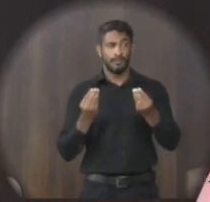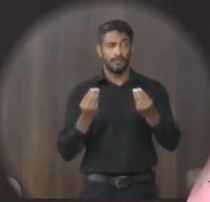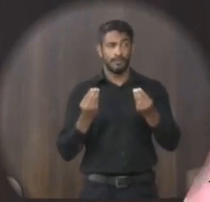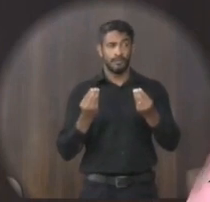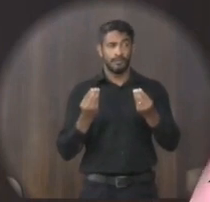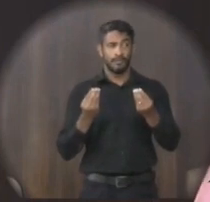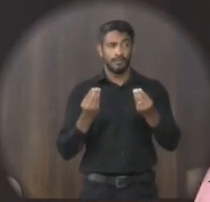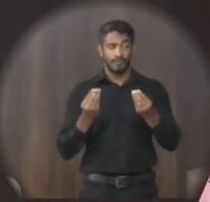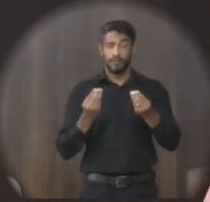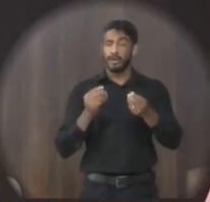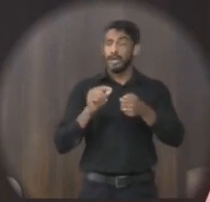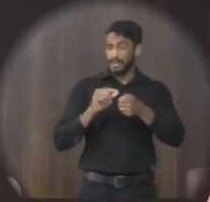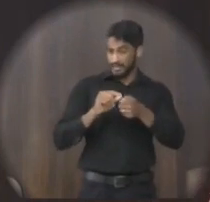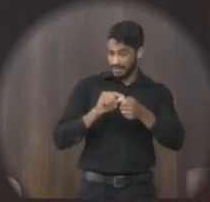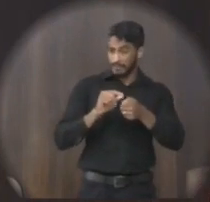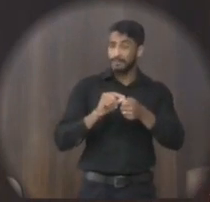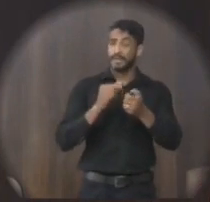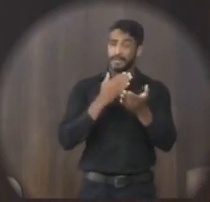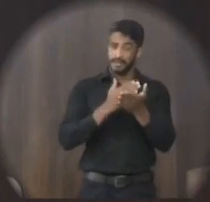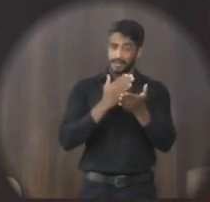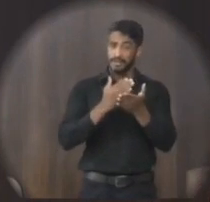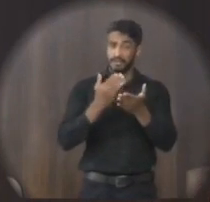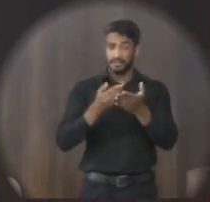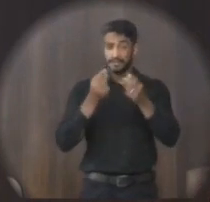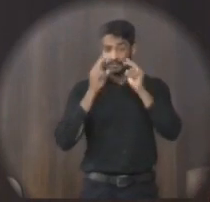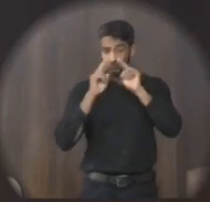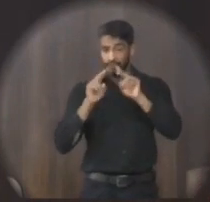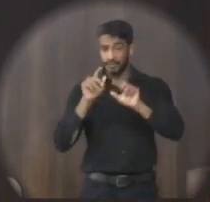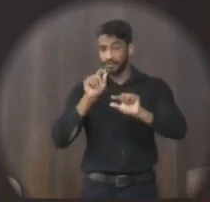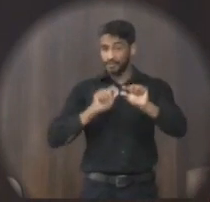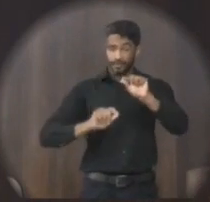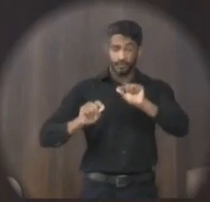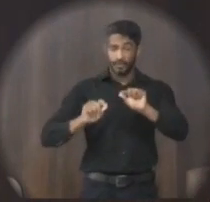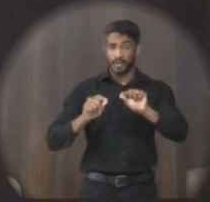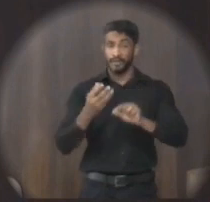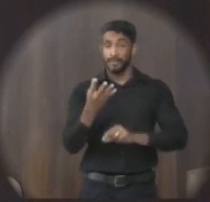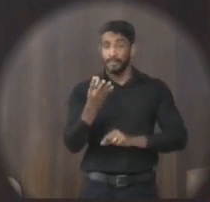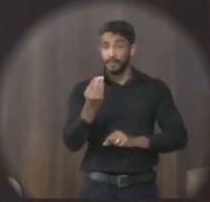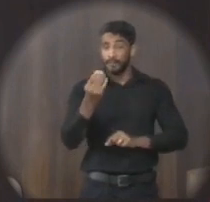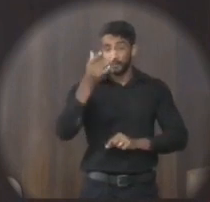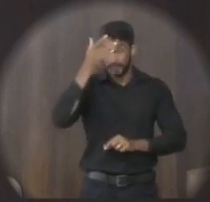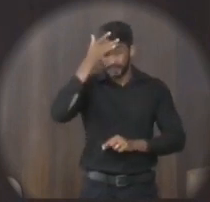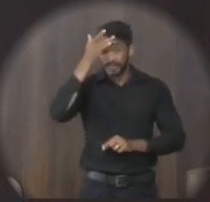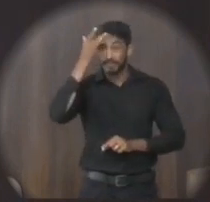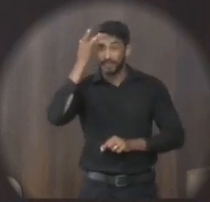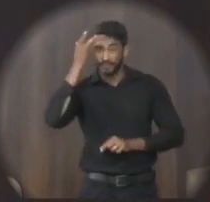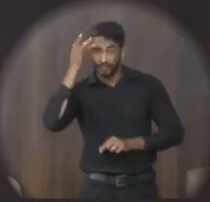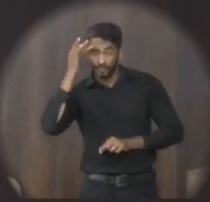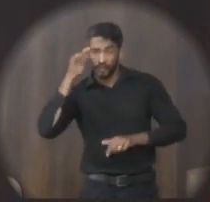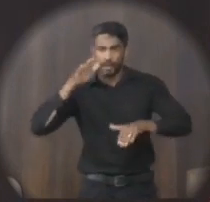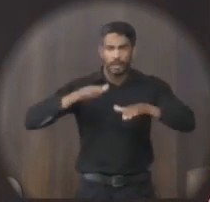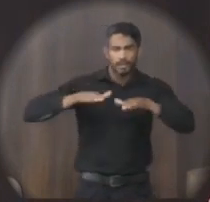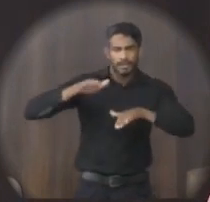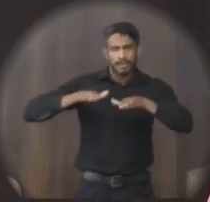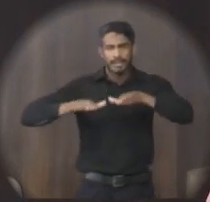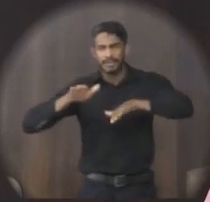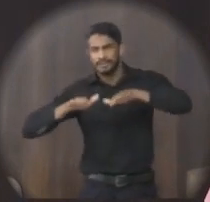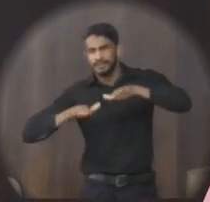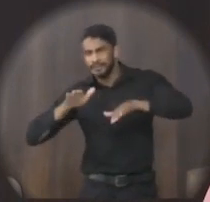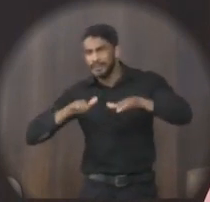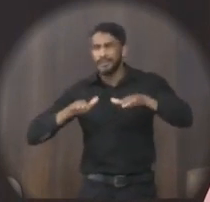faça, então, essa divisão. Visto que muitos e muitos casos que, às vezes, foram considerados